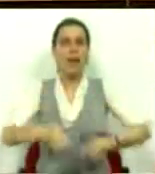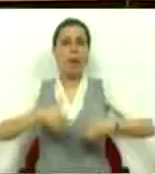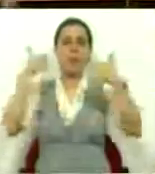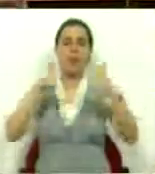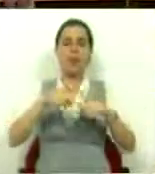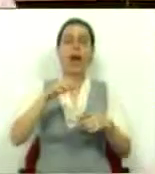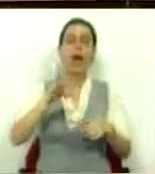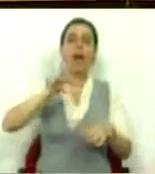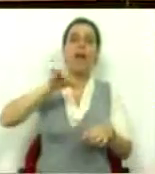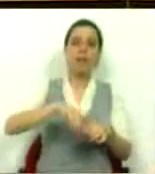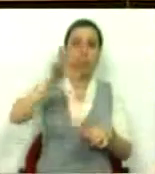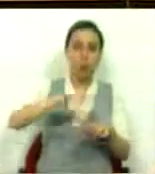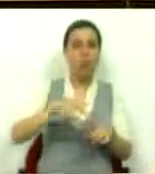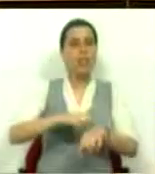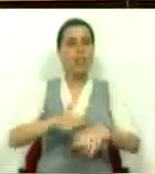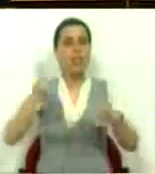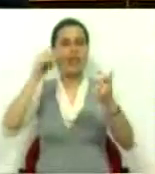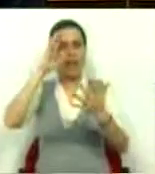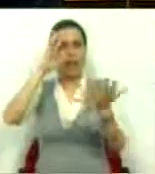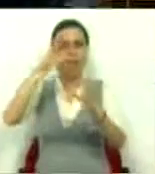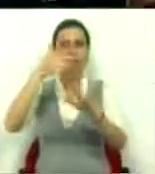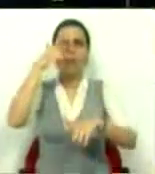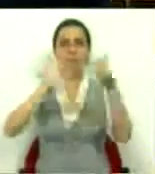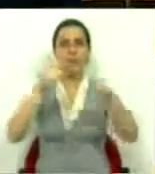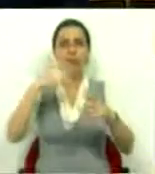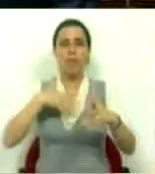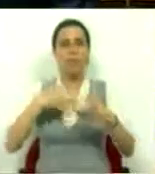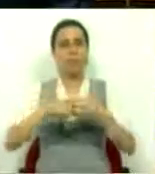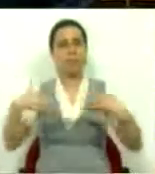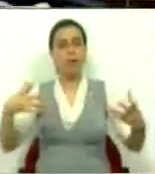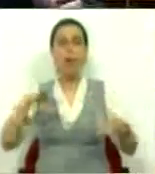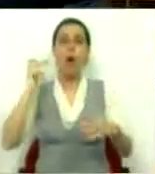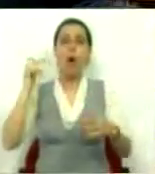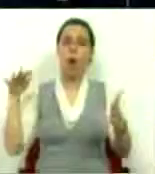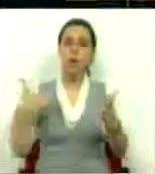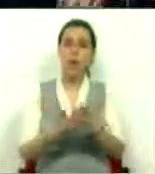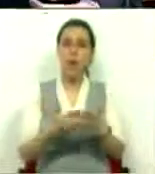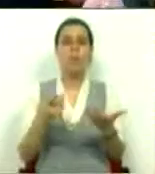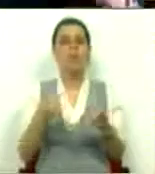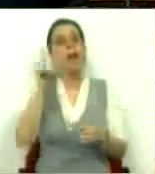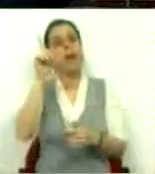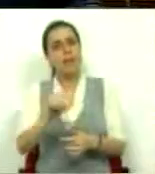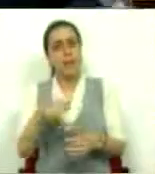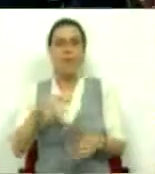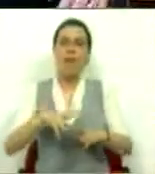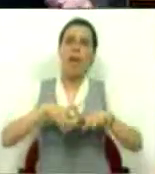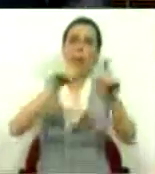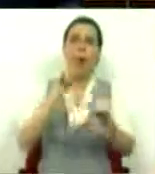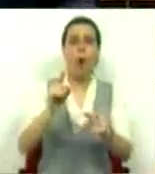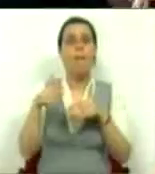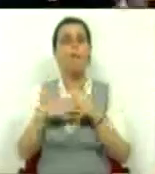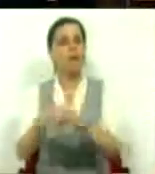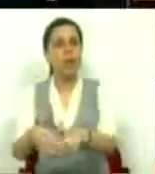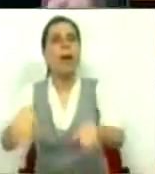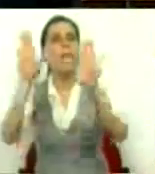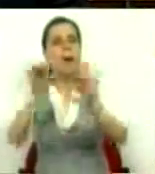país e esta cidade de tão desvairada gentes que foi evoluindo ao longo dos anos e, seguramente, também vai evoluir através destes